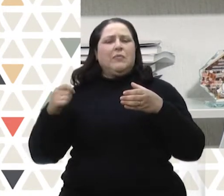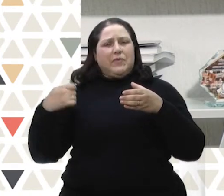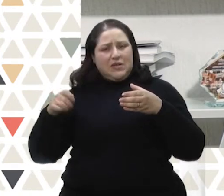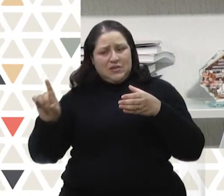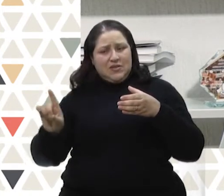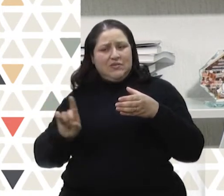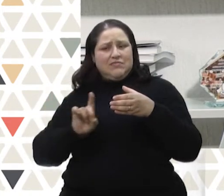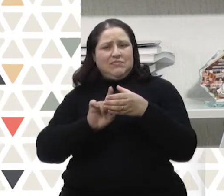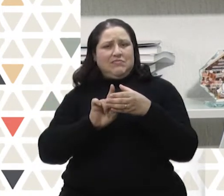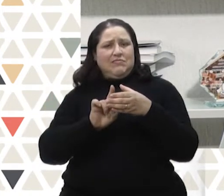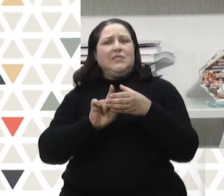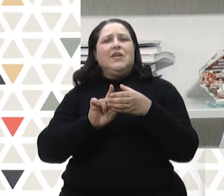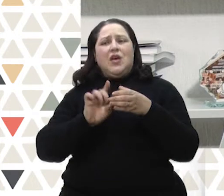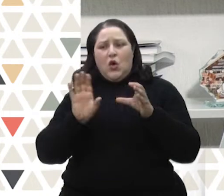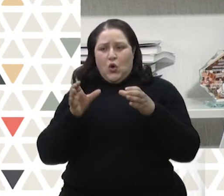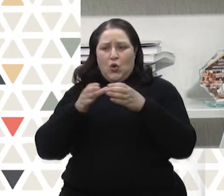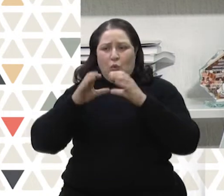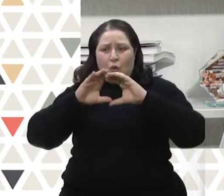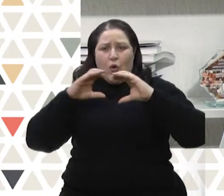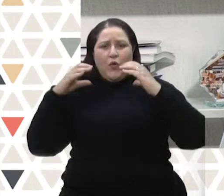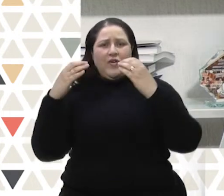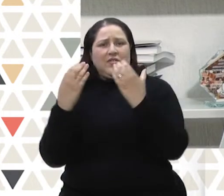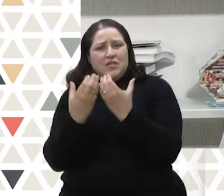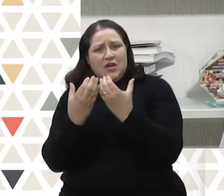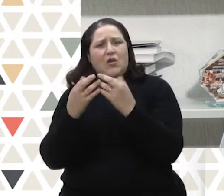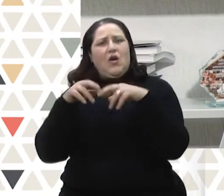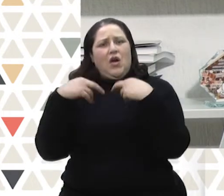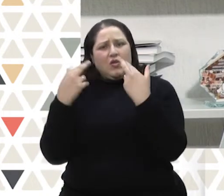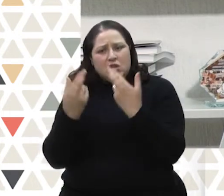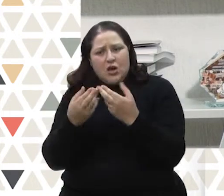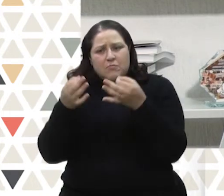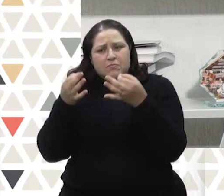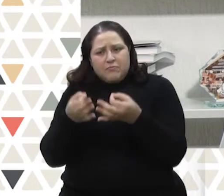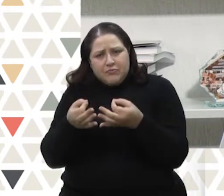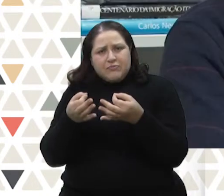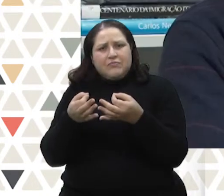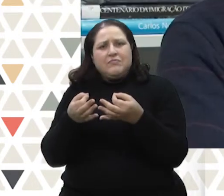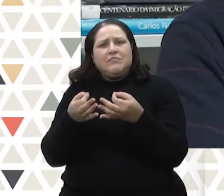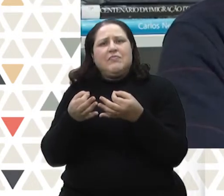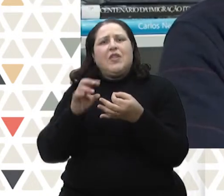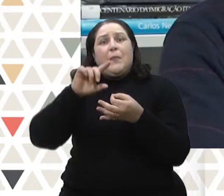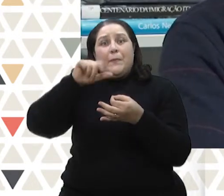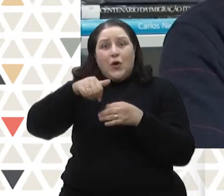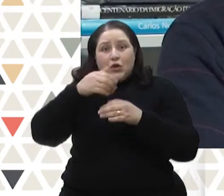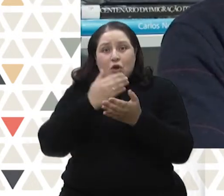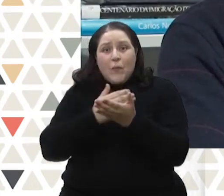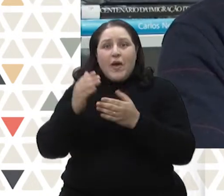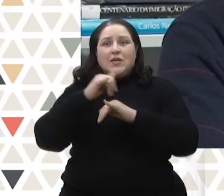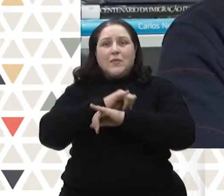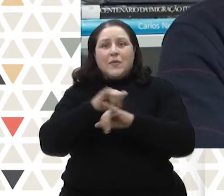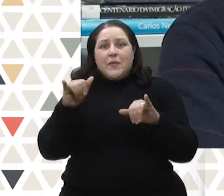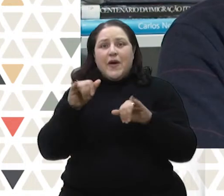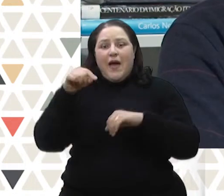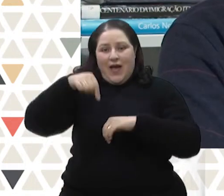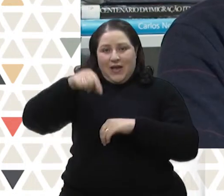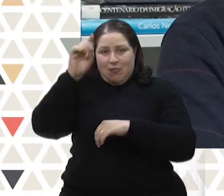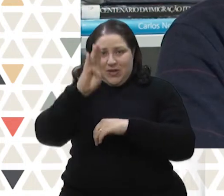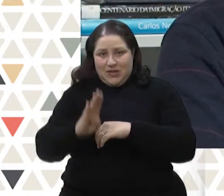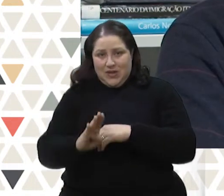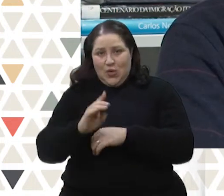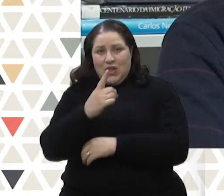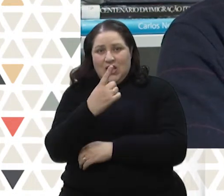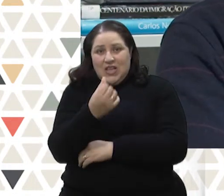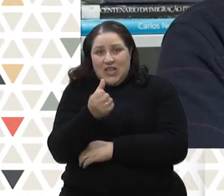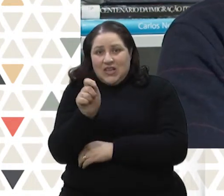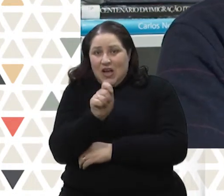é assim, que a campanha eleitoral no Brasil, ela só começa após uma convenção partidária. Que é então, em 16 de agosto, que começa a propaganda